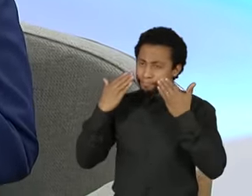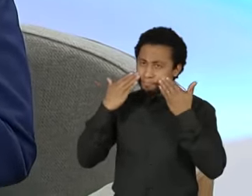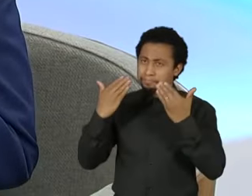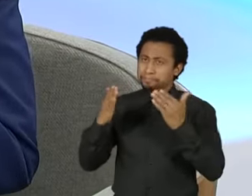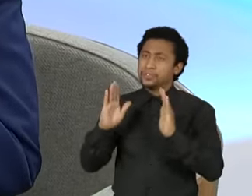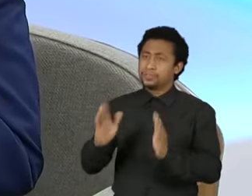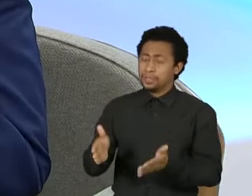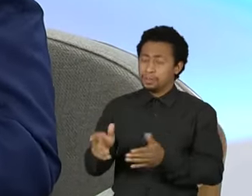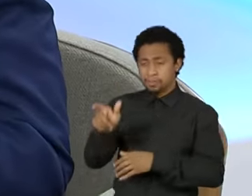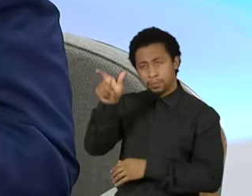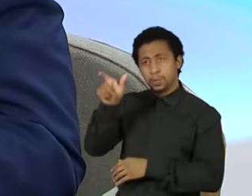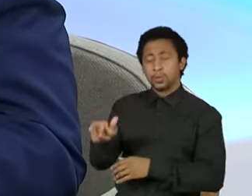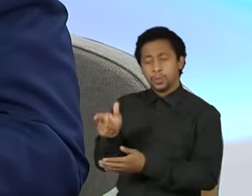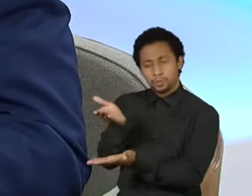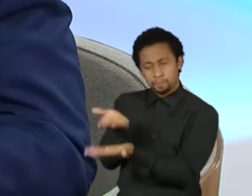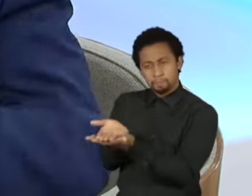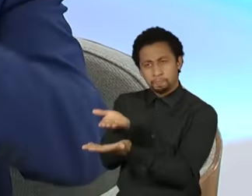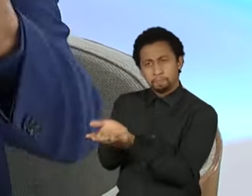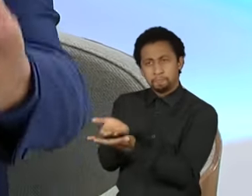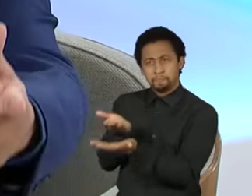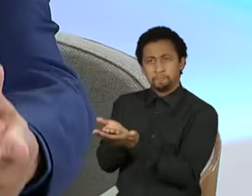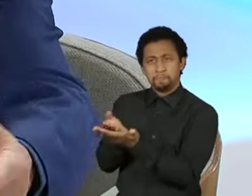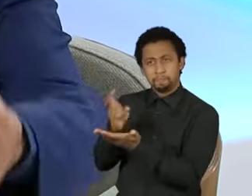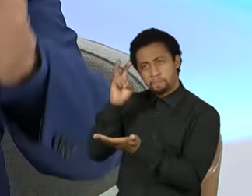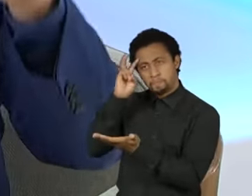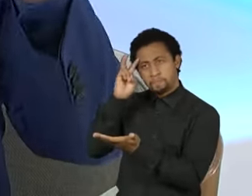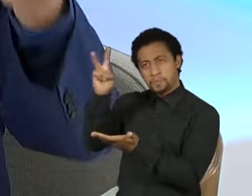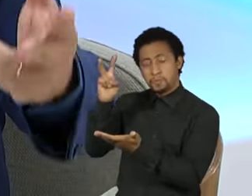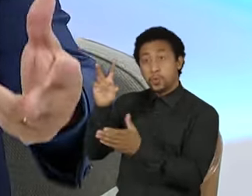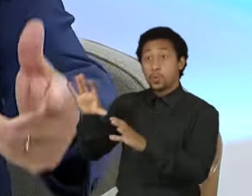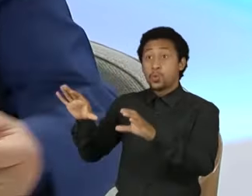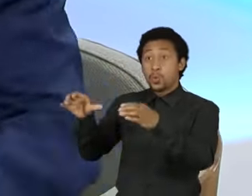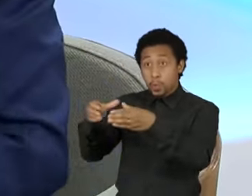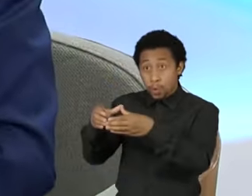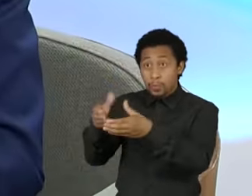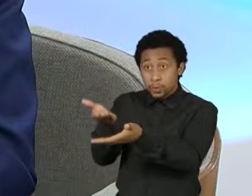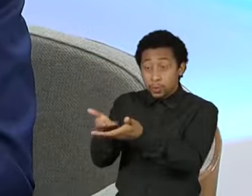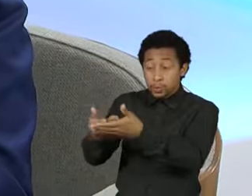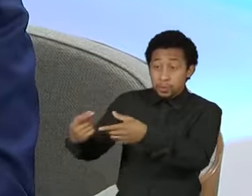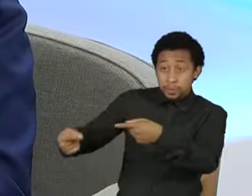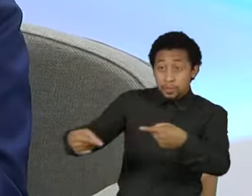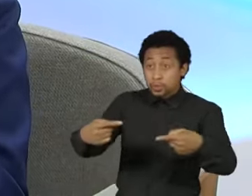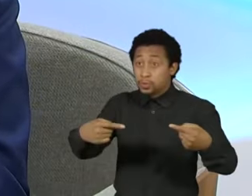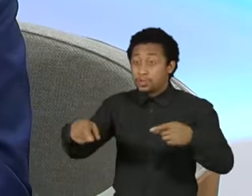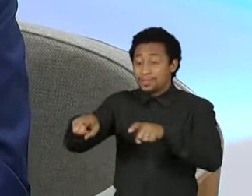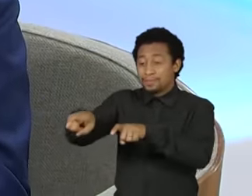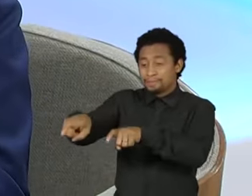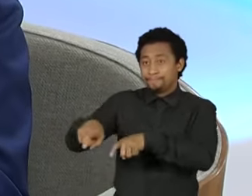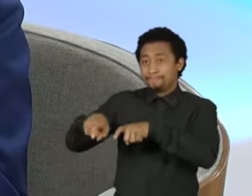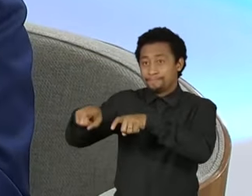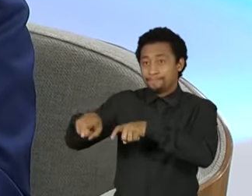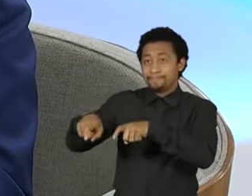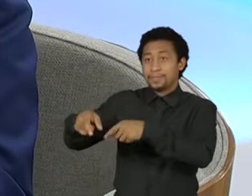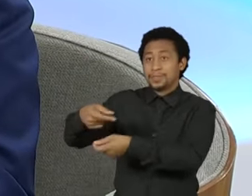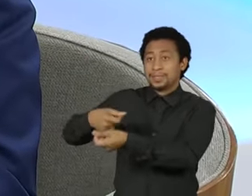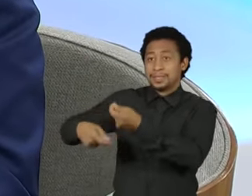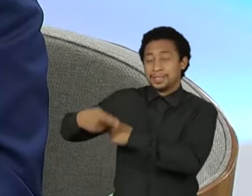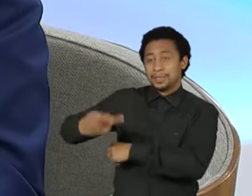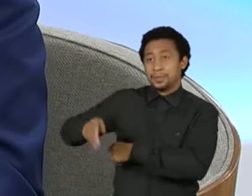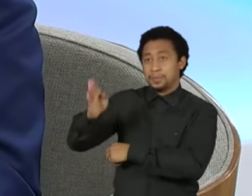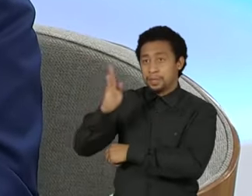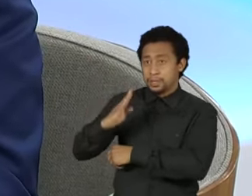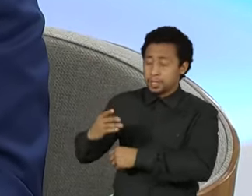preparo, uma pessoa que estuda, monta grupos de estudo para discutir o agro-brasileiro, para discutir a educação. Falta coragem, então?